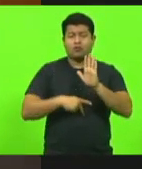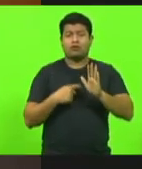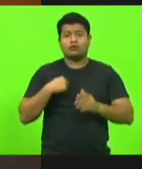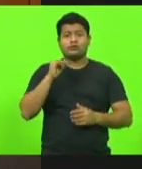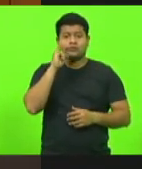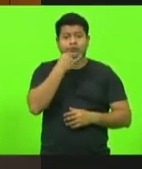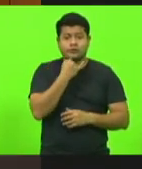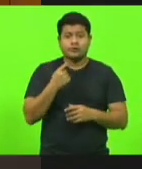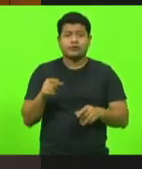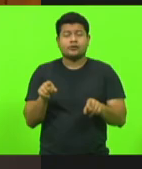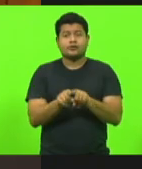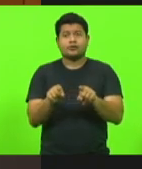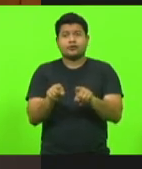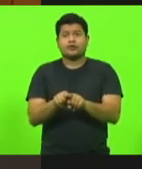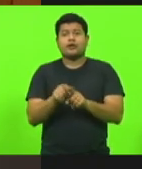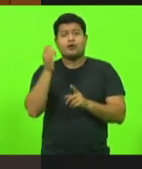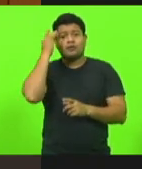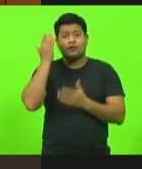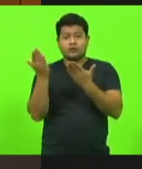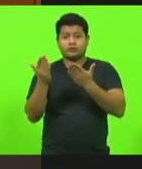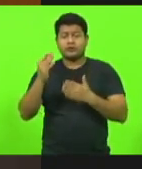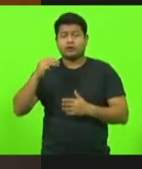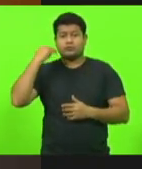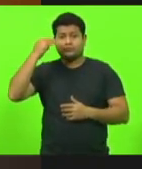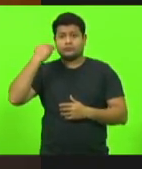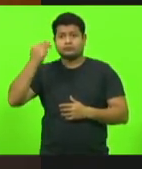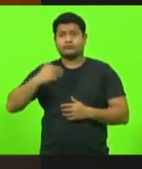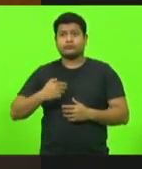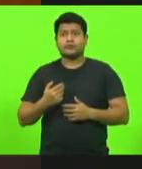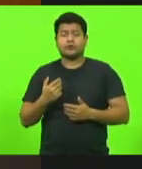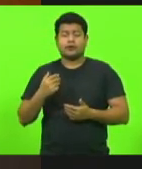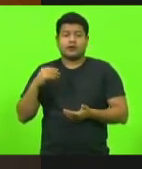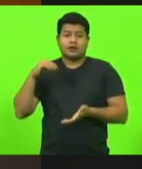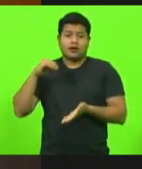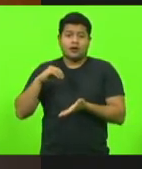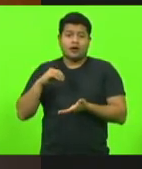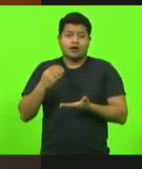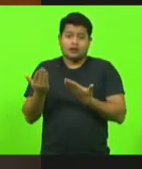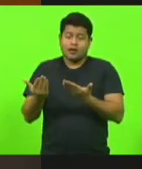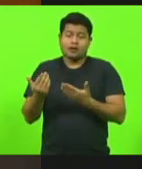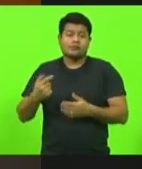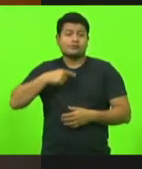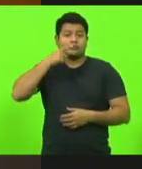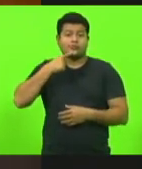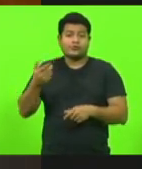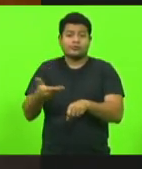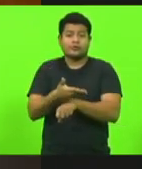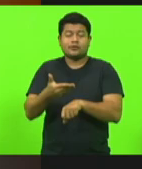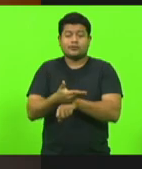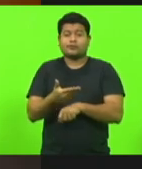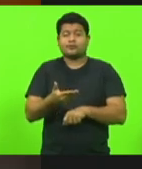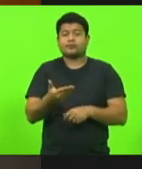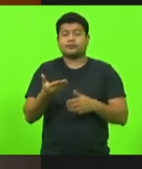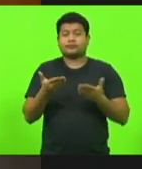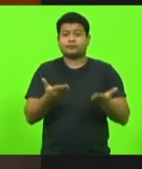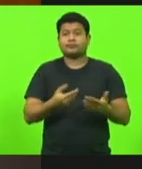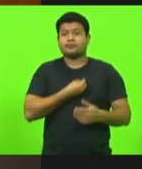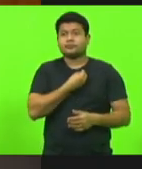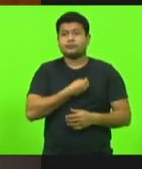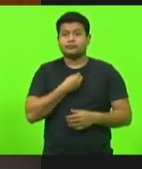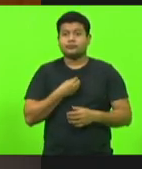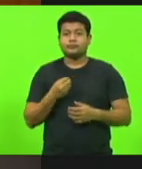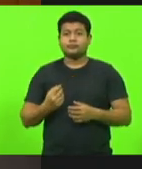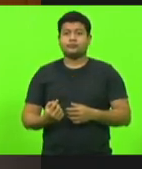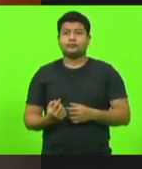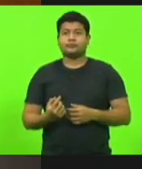também, acho que o deputado Marços já reconheceu isso, que a ausência dele acabou prejudicando o debate. Tanto é que dos 40 deputados